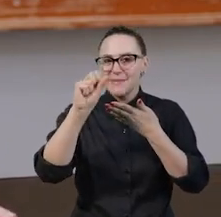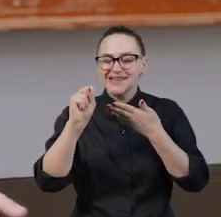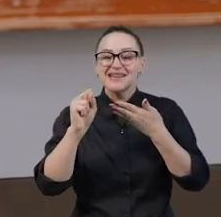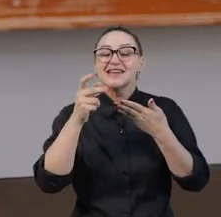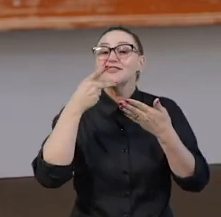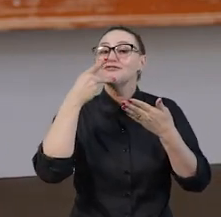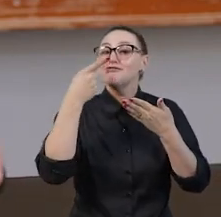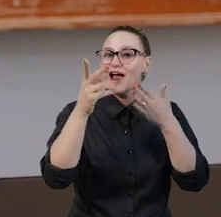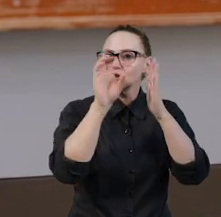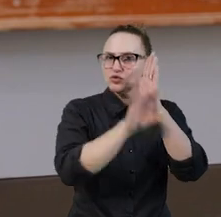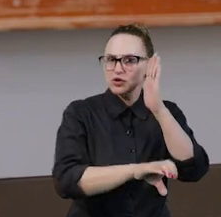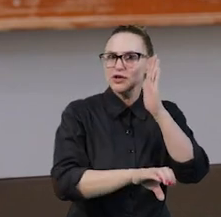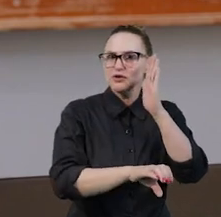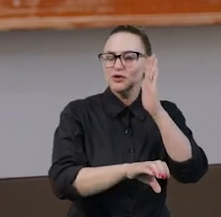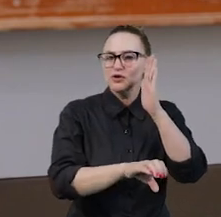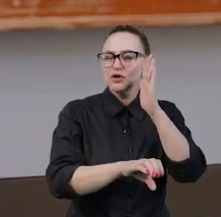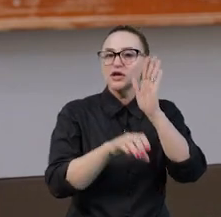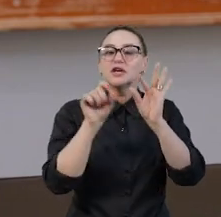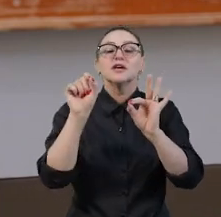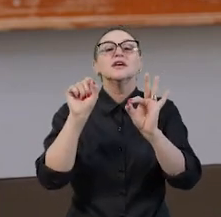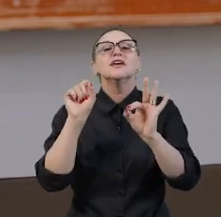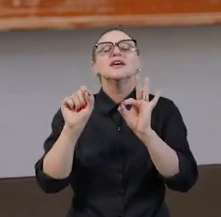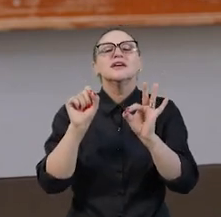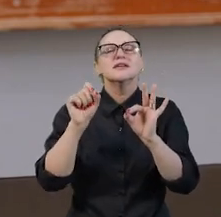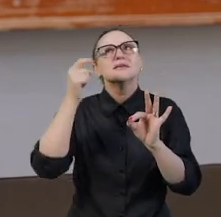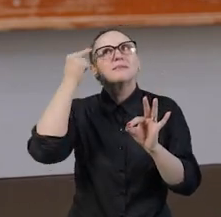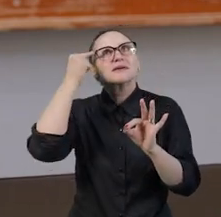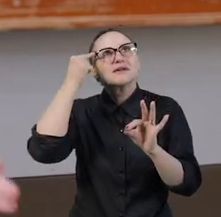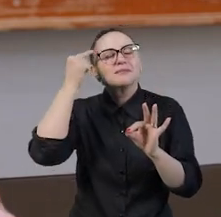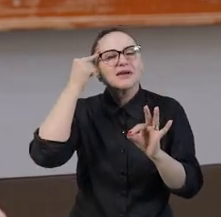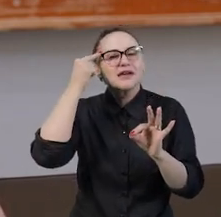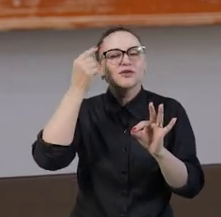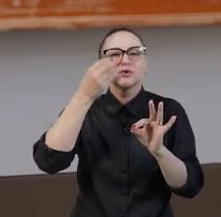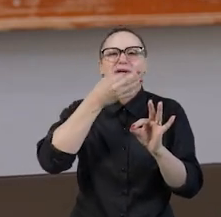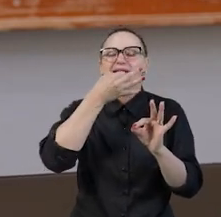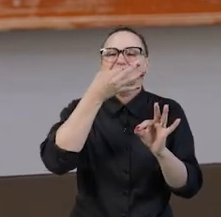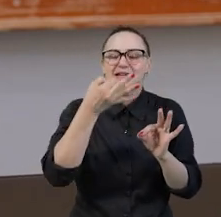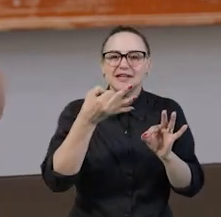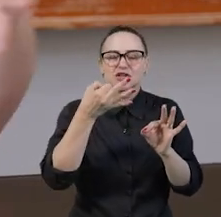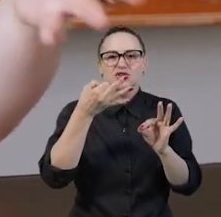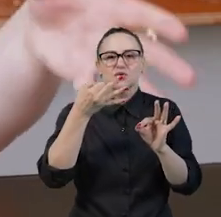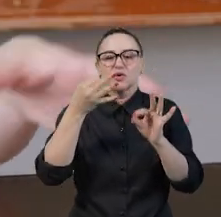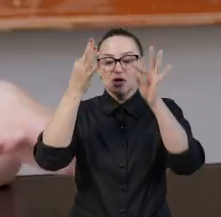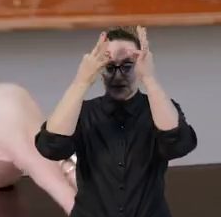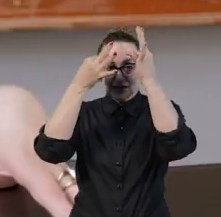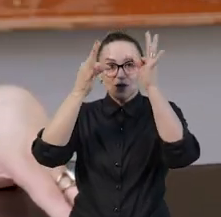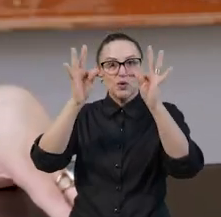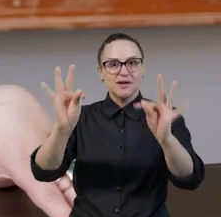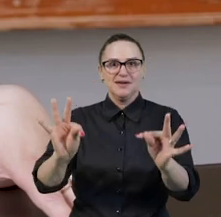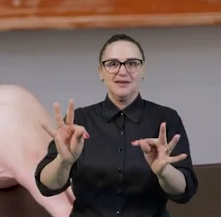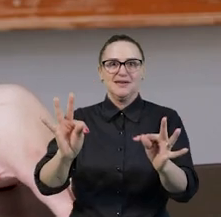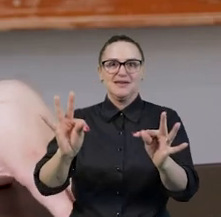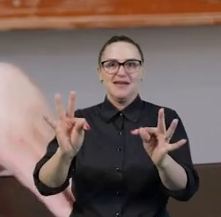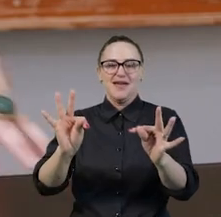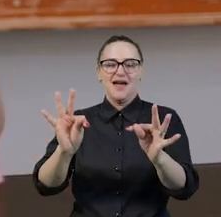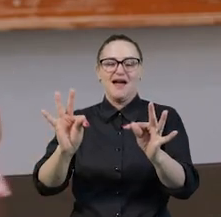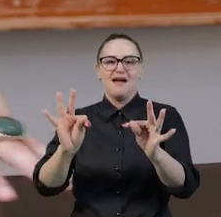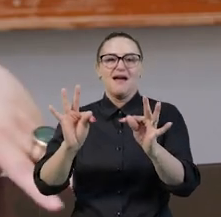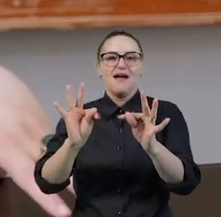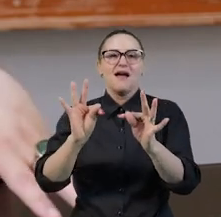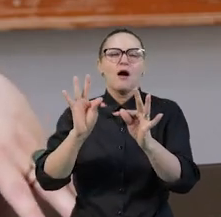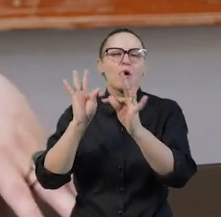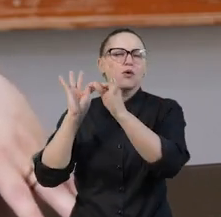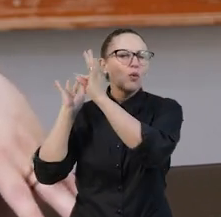do currículo e o posicionamento crítico, posicionamento pós-crítico, teorias conservadoras,